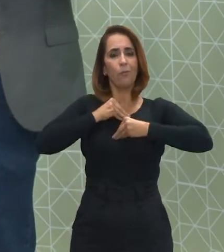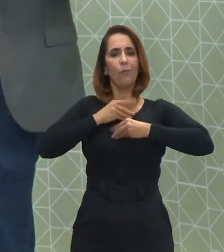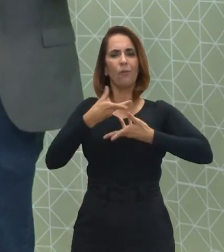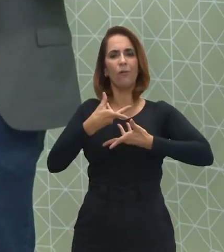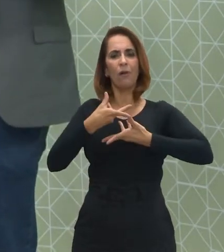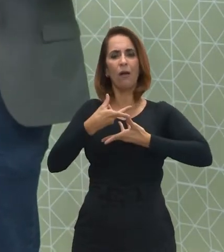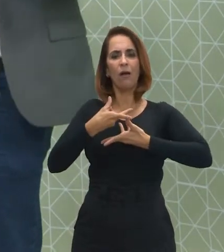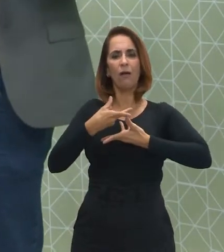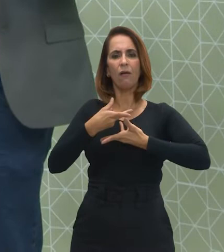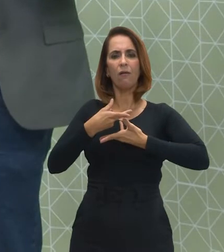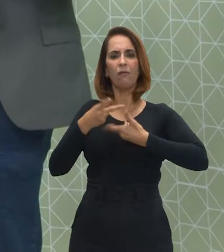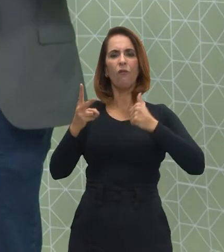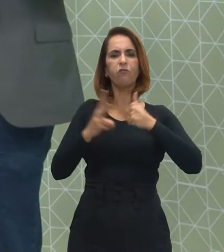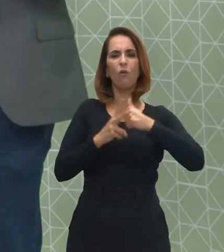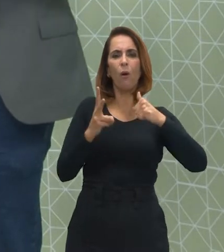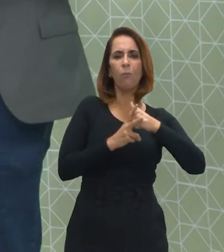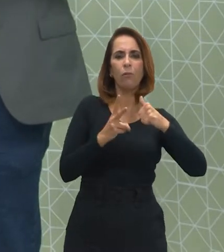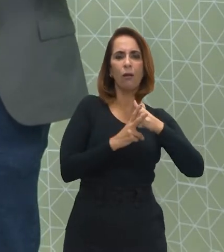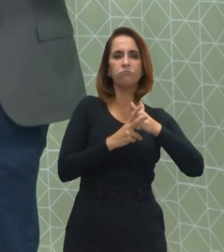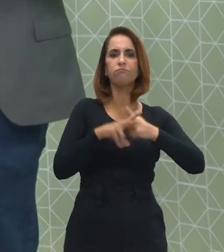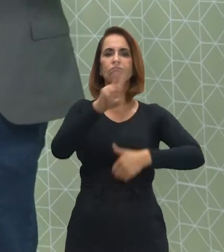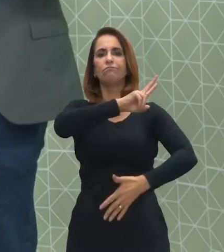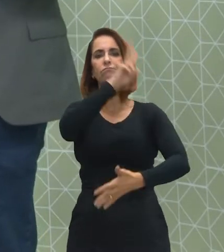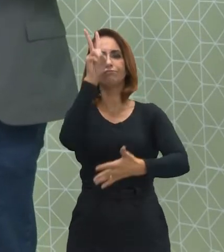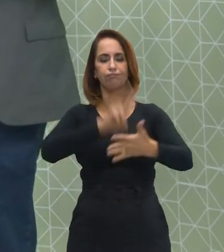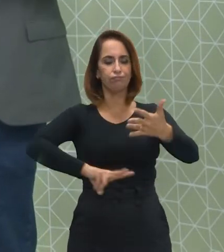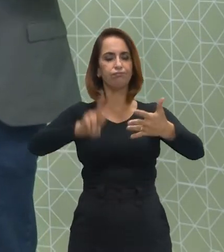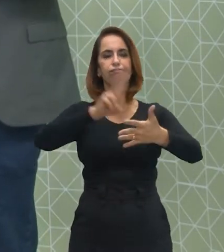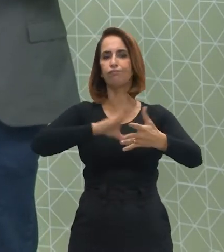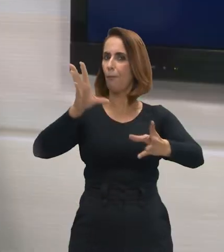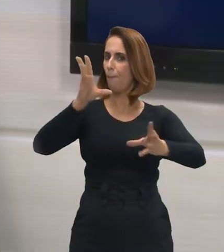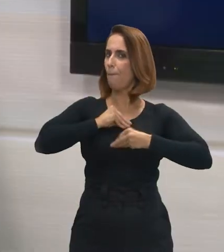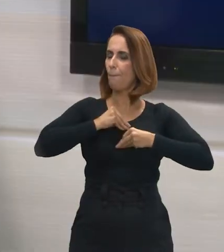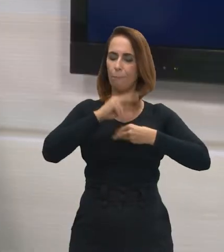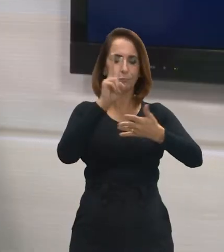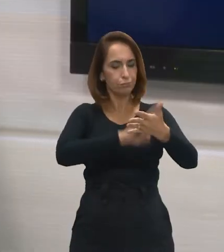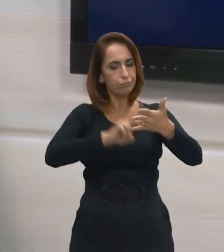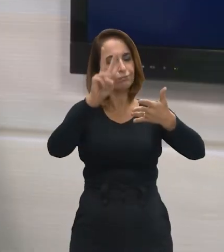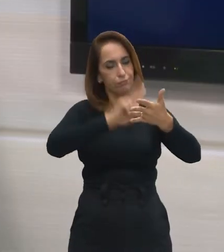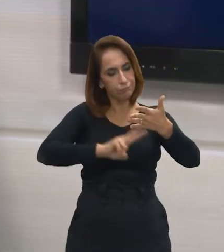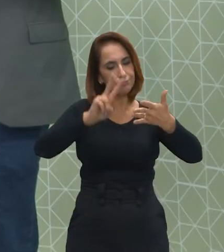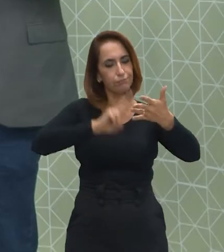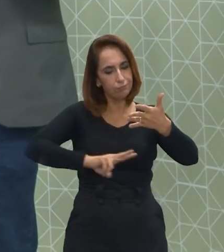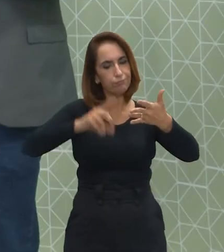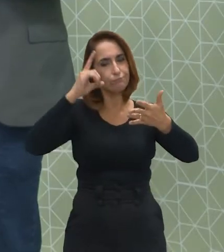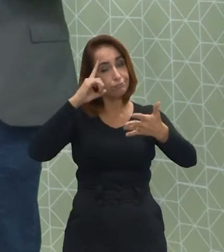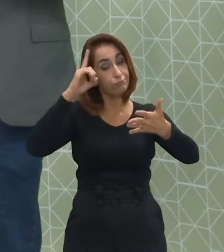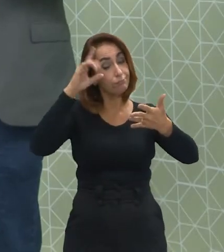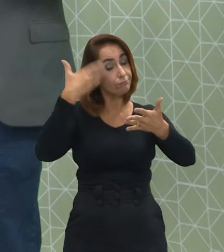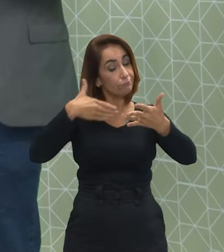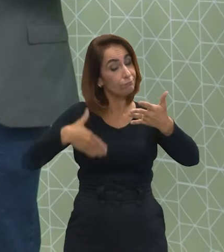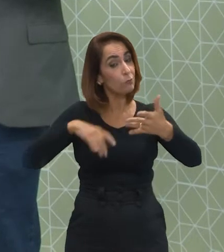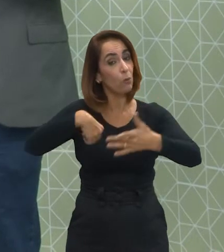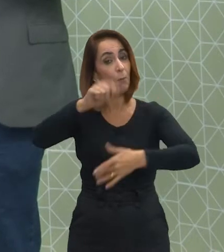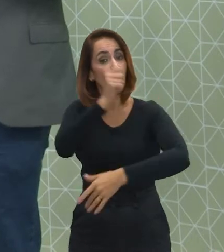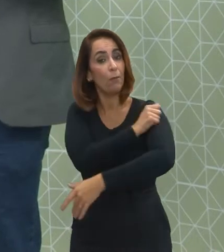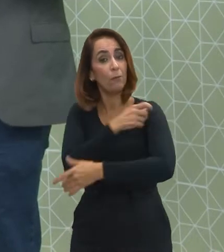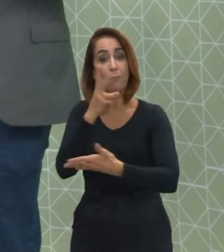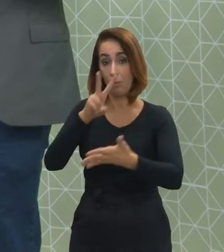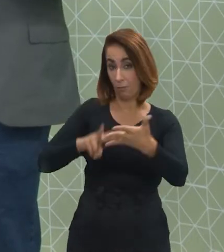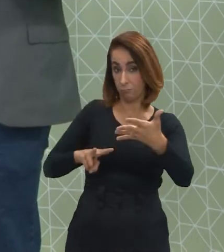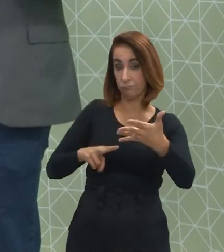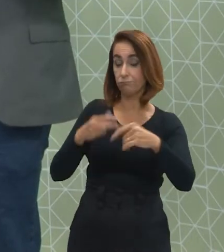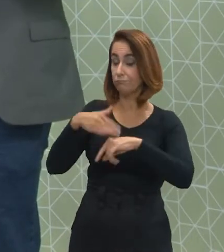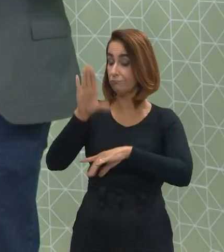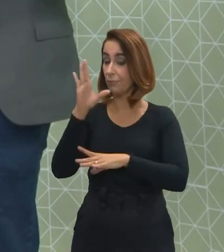mais vocabulário? Lendo. Ele tem que incorporar a leitura no seu cotidiano. Quanto mais o sujeito tem leitura,